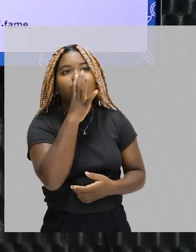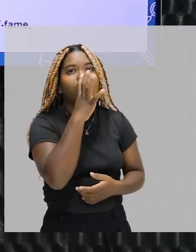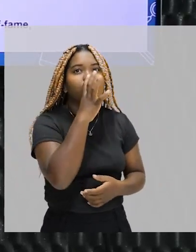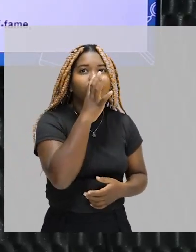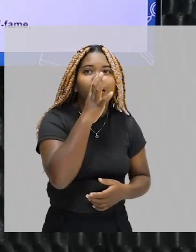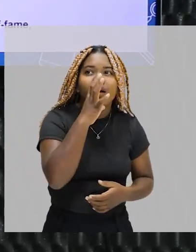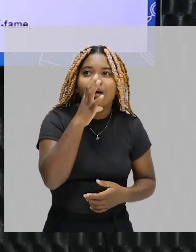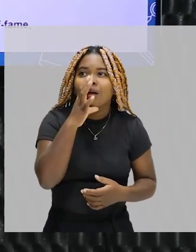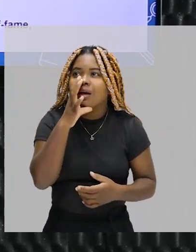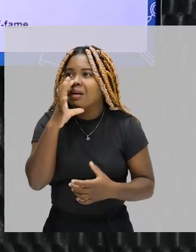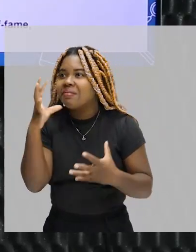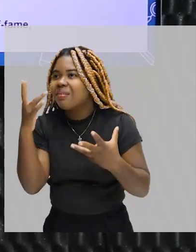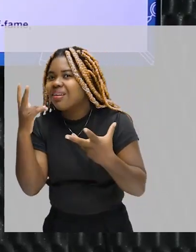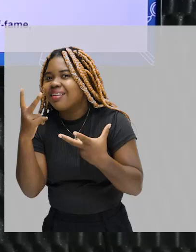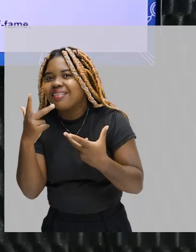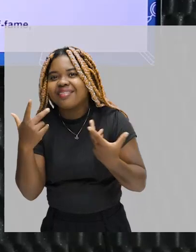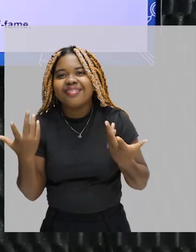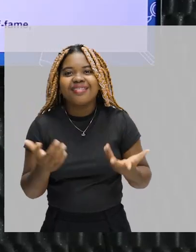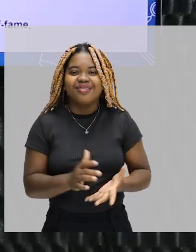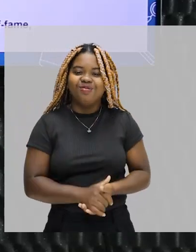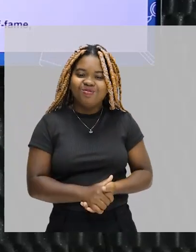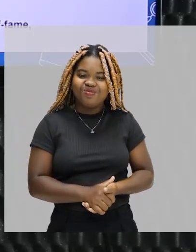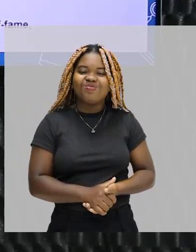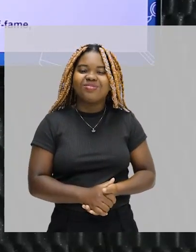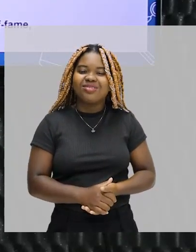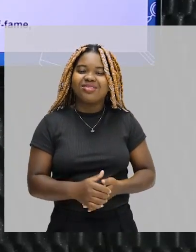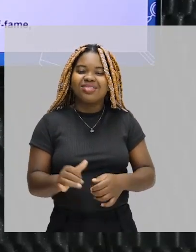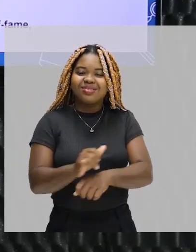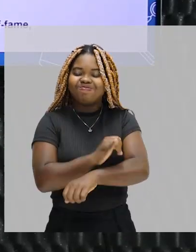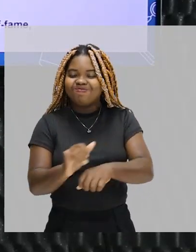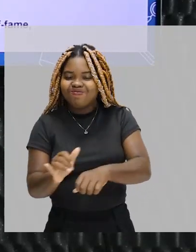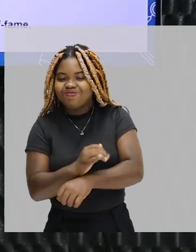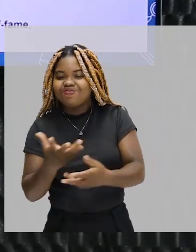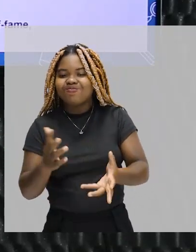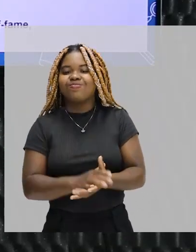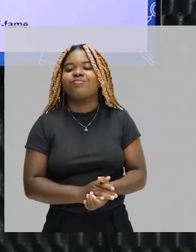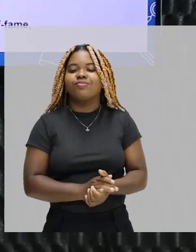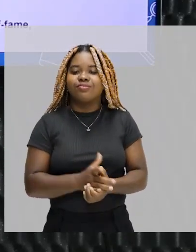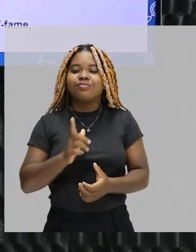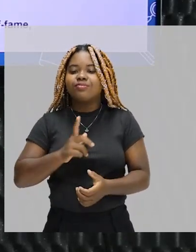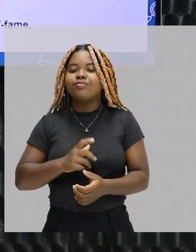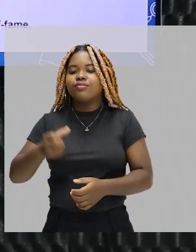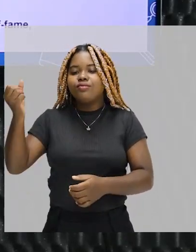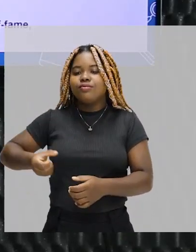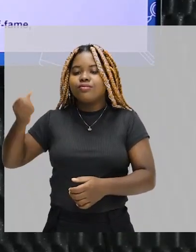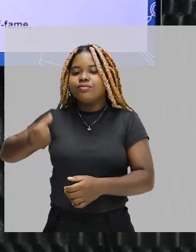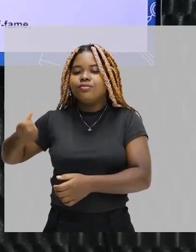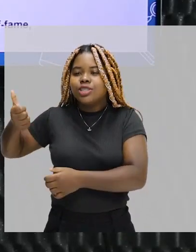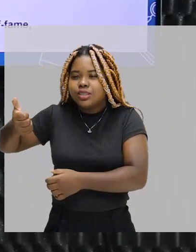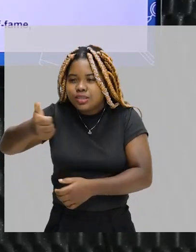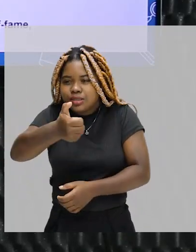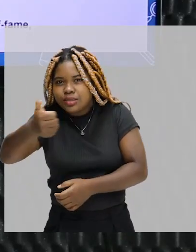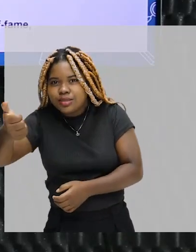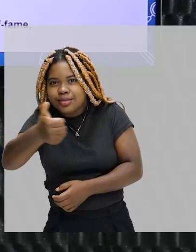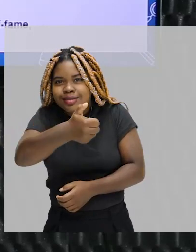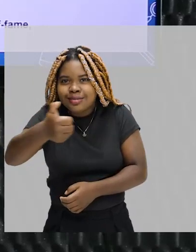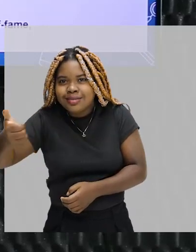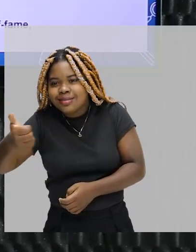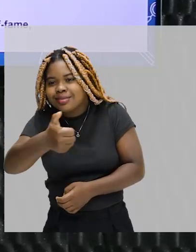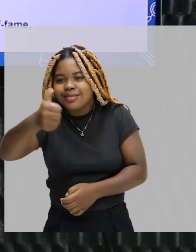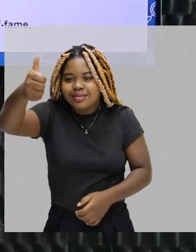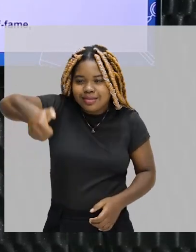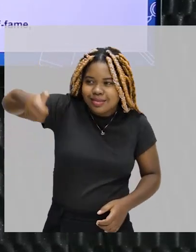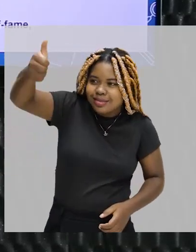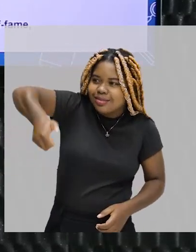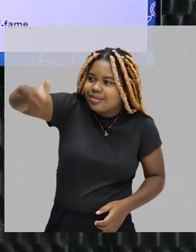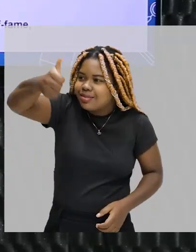trabalhos desses artistas. Técnica de desenho e pintura com tinta spray, geralmente, onde você faz painéis, em prédios,